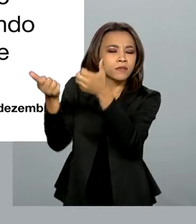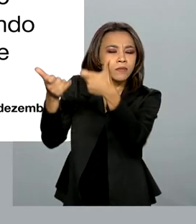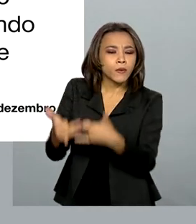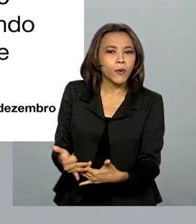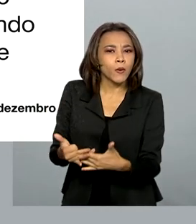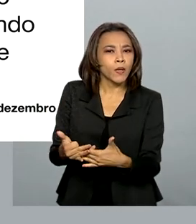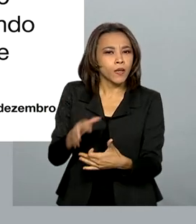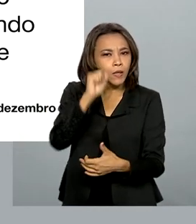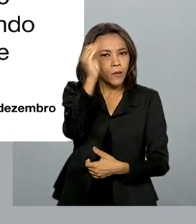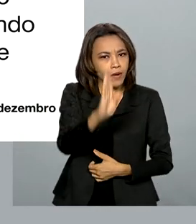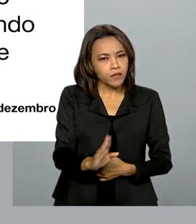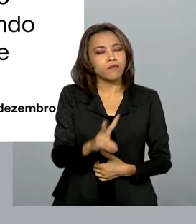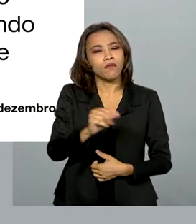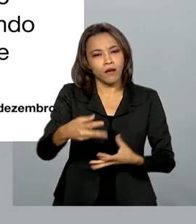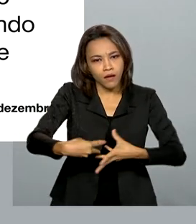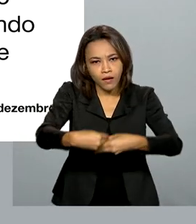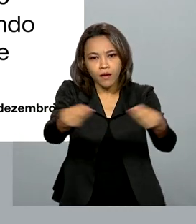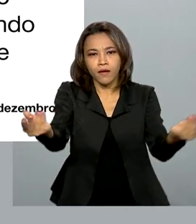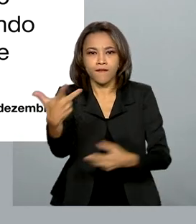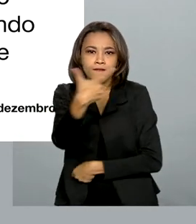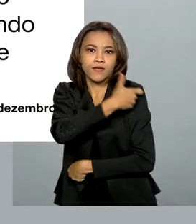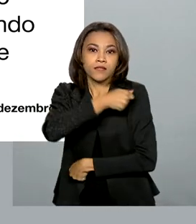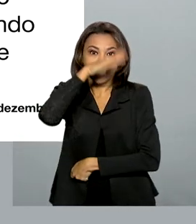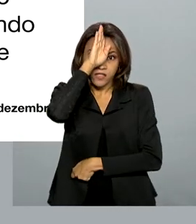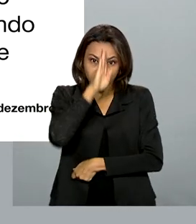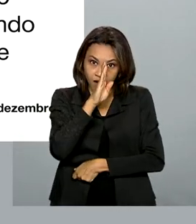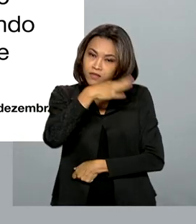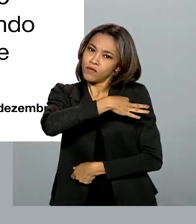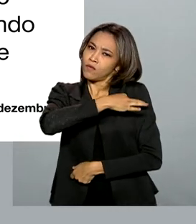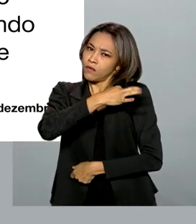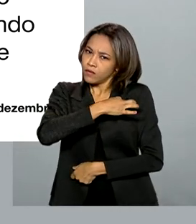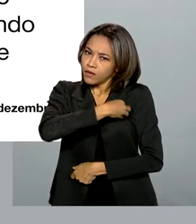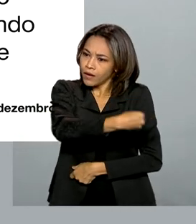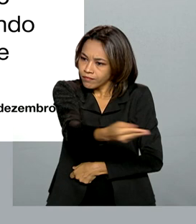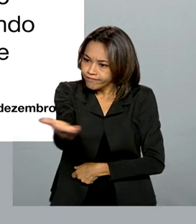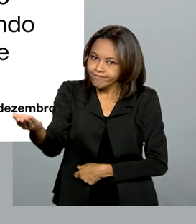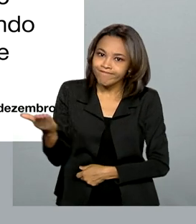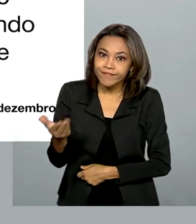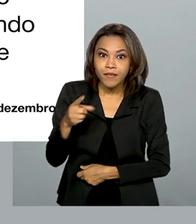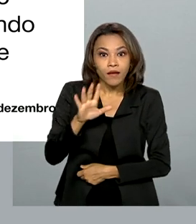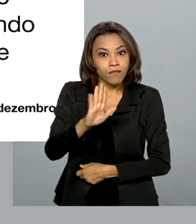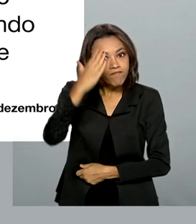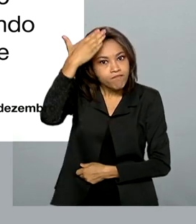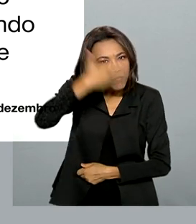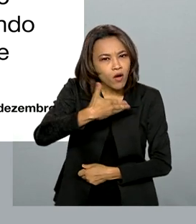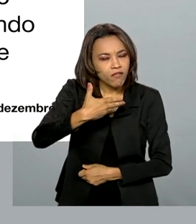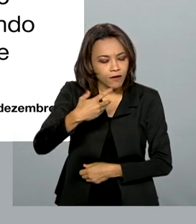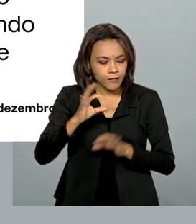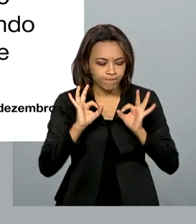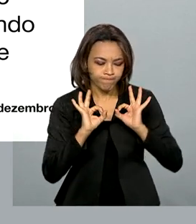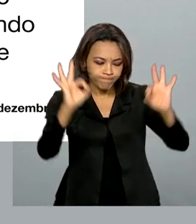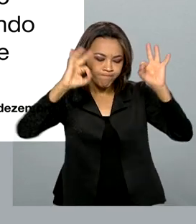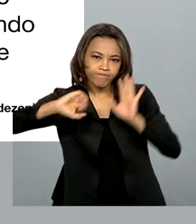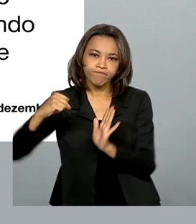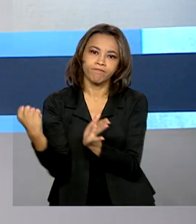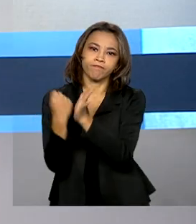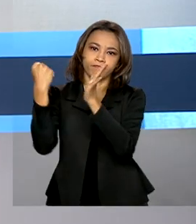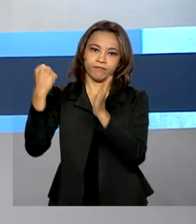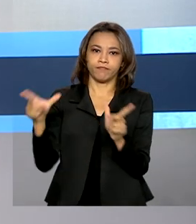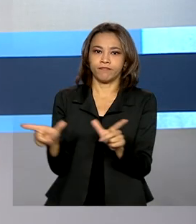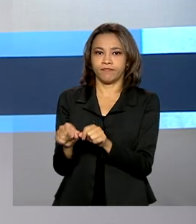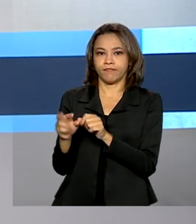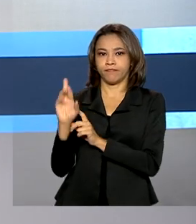disponibilizar vacinas de forma gratuita e voluntária após comprovada eficácia e registro na Anvisa.